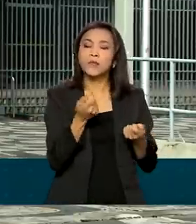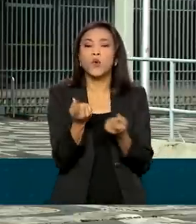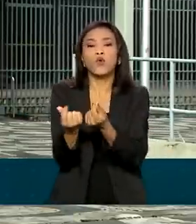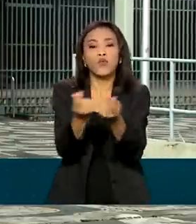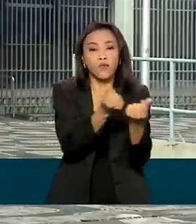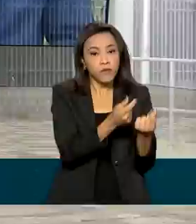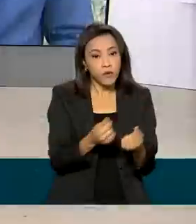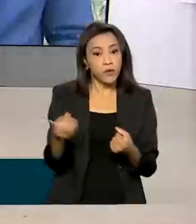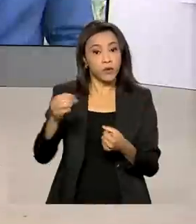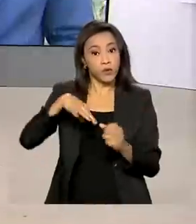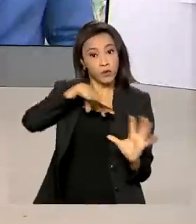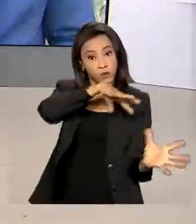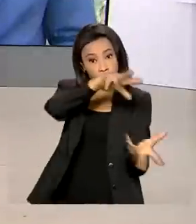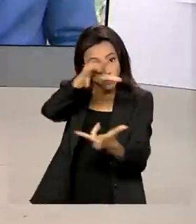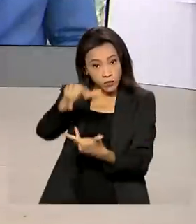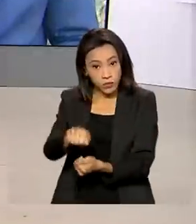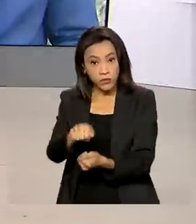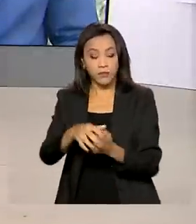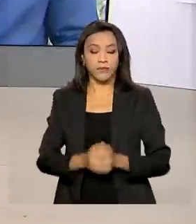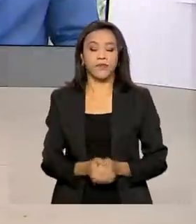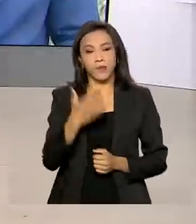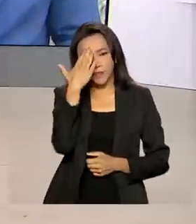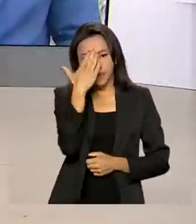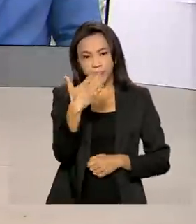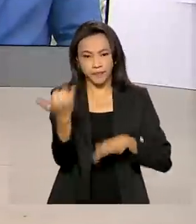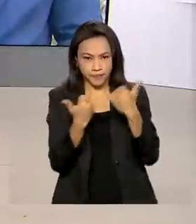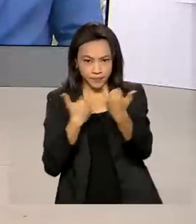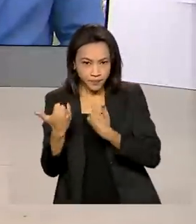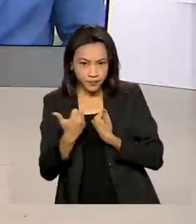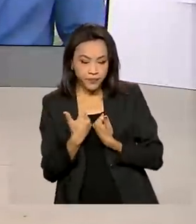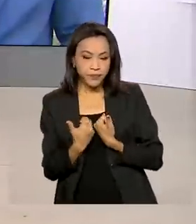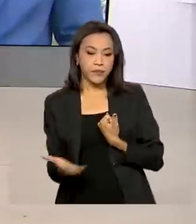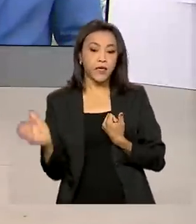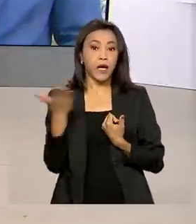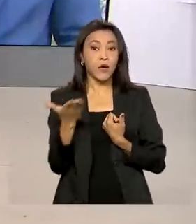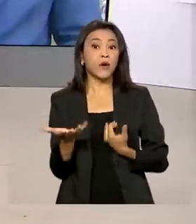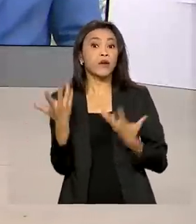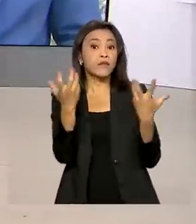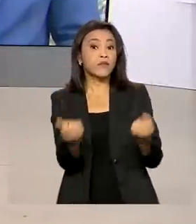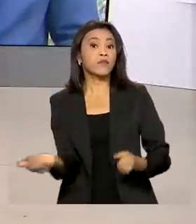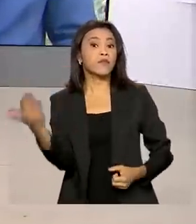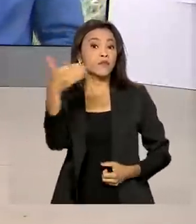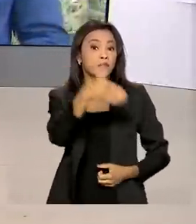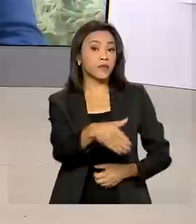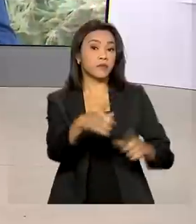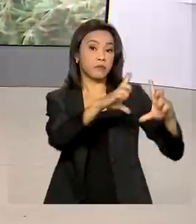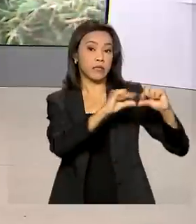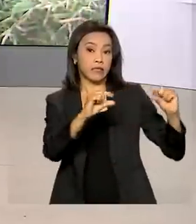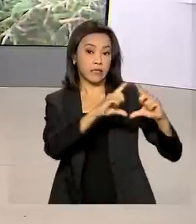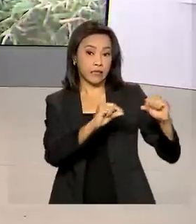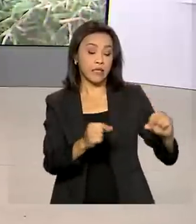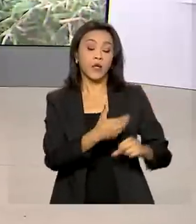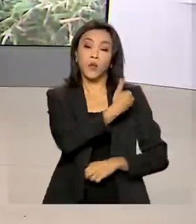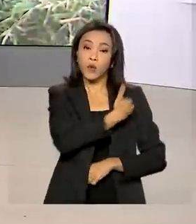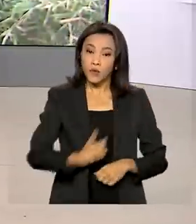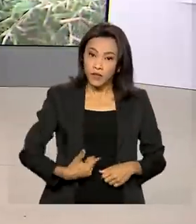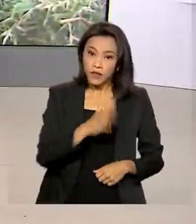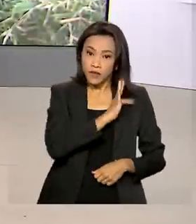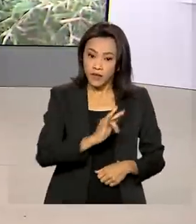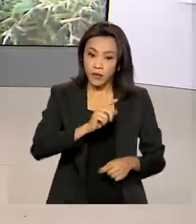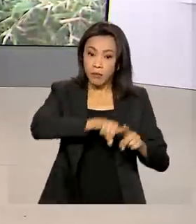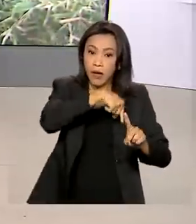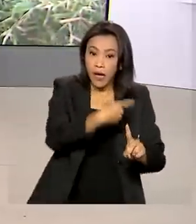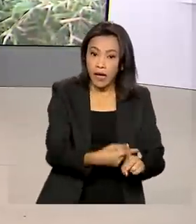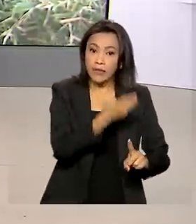Renata. Tá certo, Cláudia. Muito obrigada pelas suas informações. E olha, do Rio vamos à Brasília porque o governo federal autorizou mais R$ 6,5